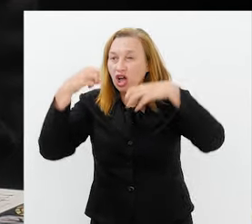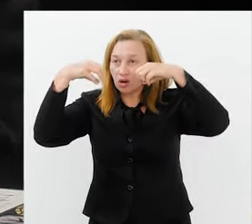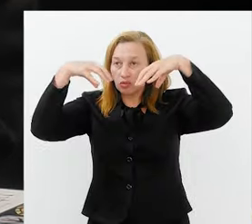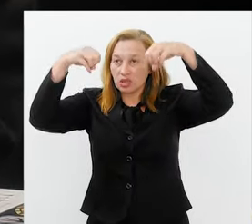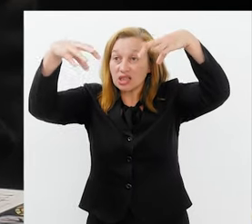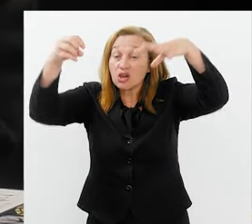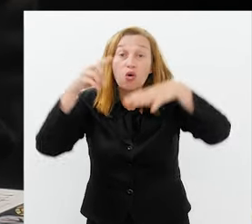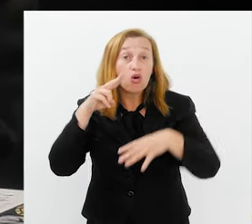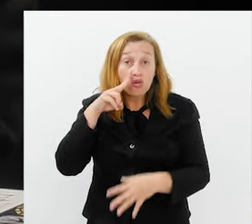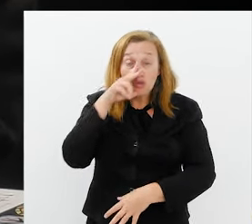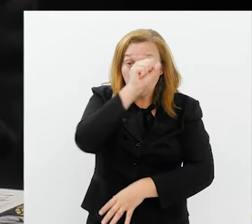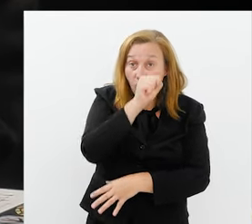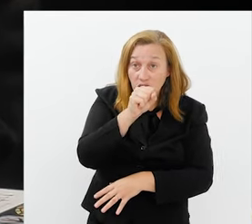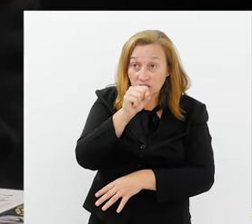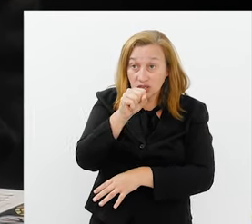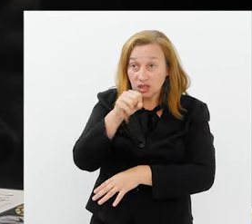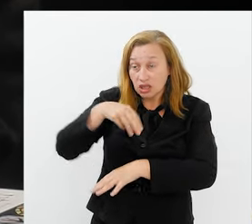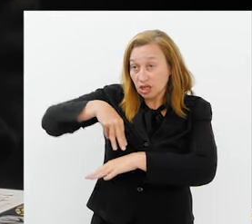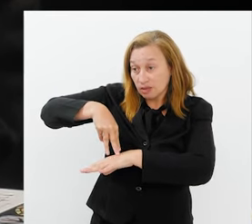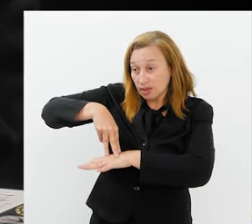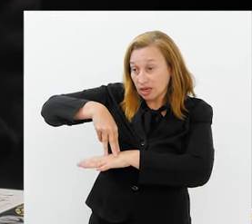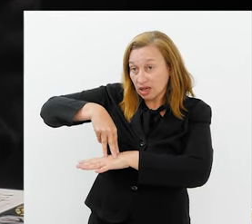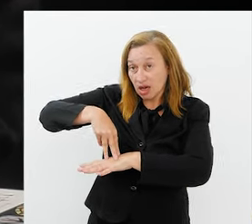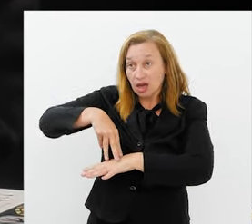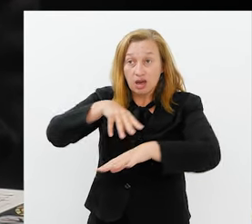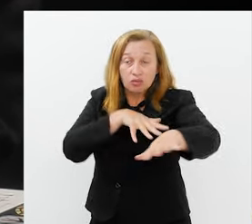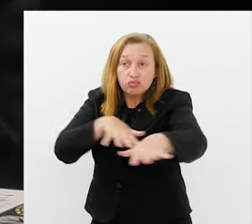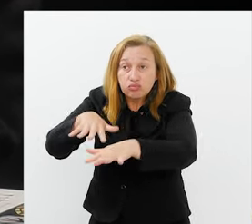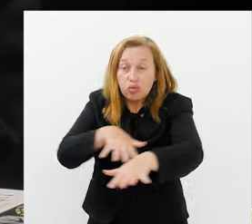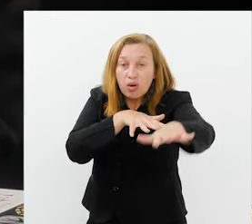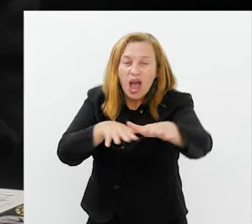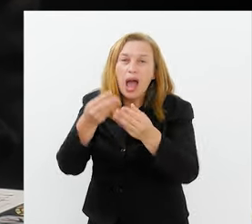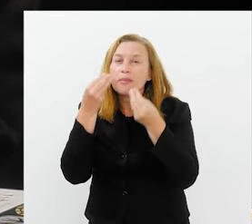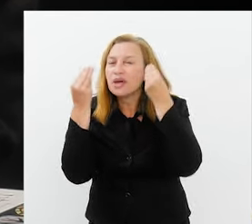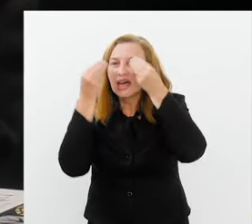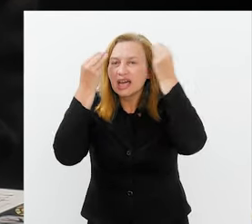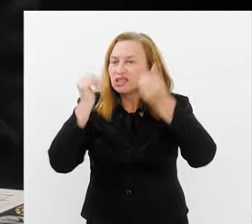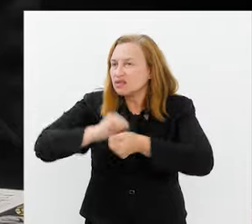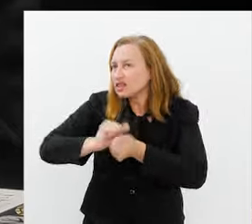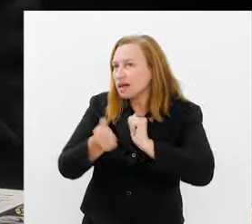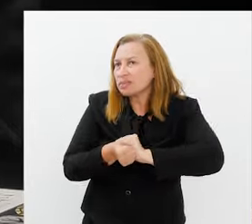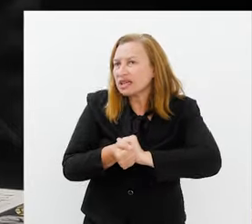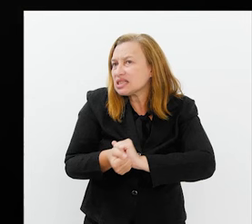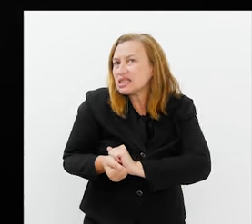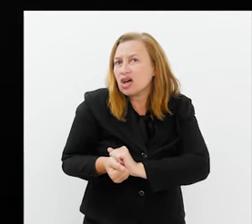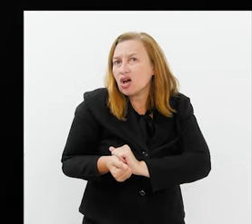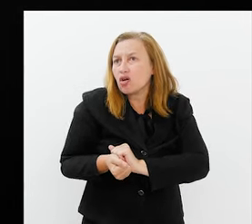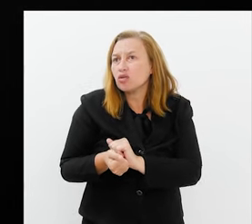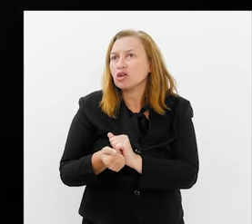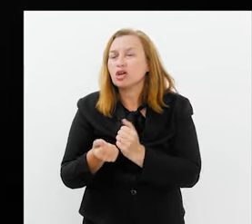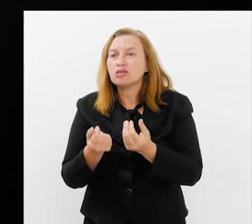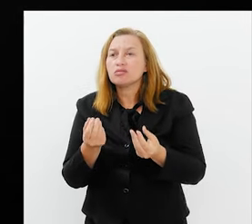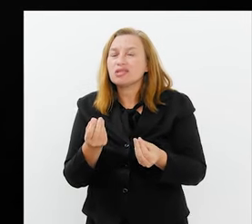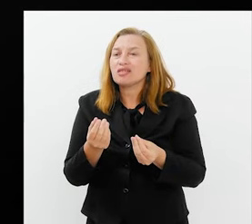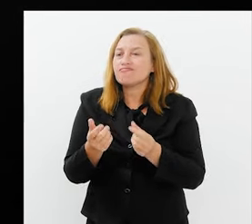veio forte para a Marquês de Sapucaí. A maquiagem, você fez uma adequação? Você trabalha com florescente, talvez,